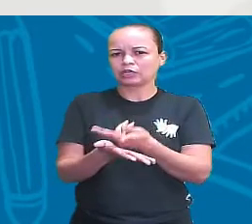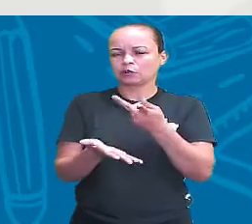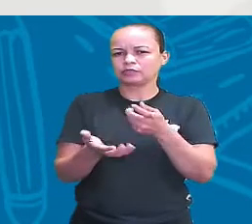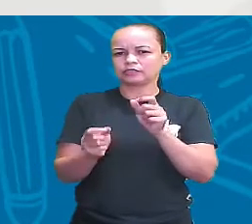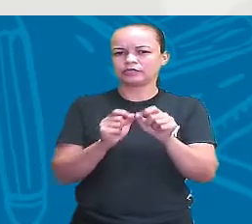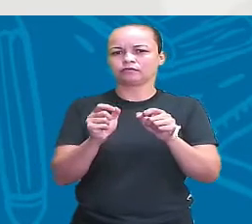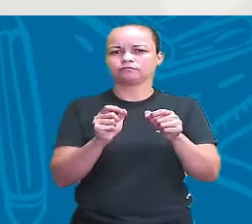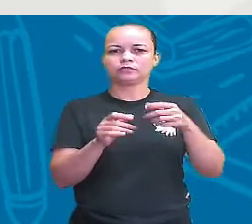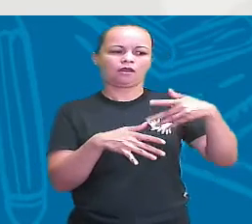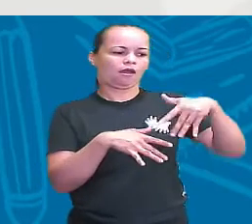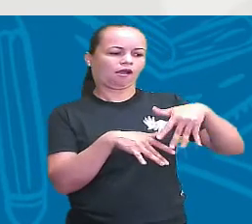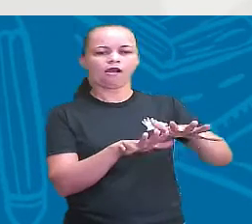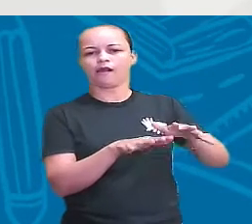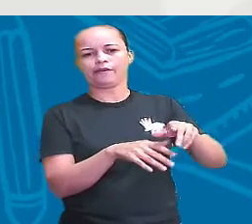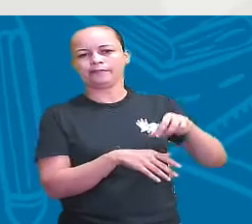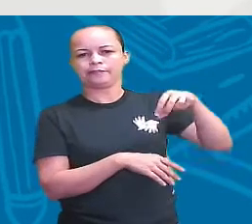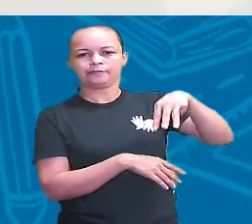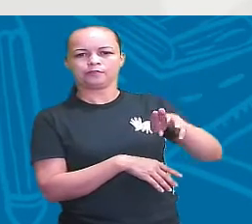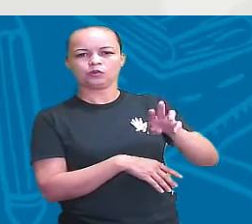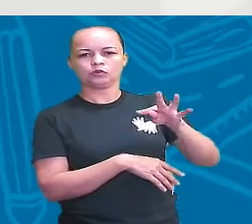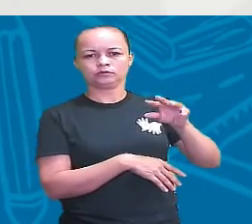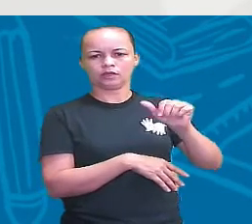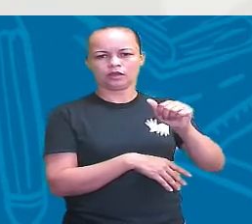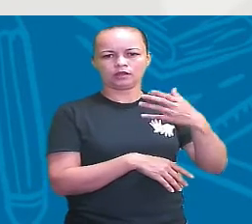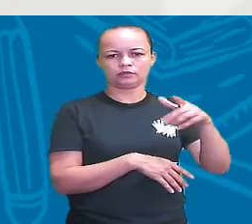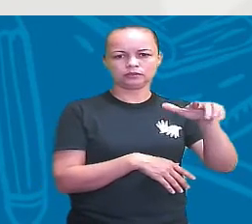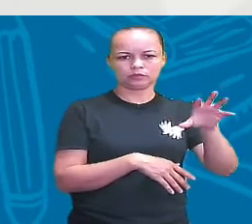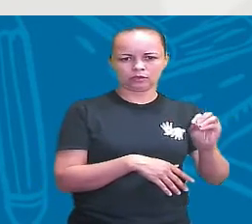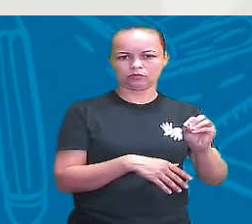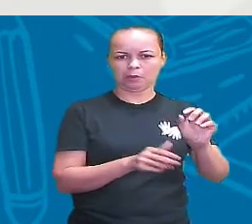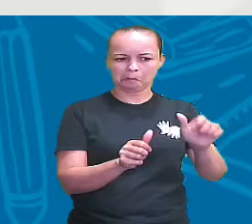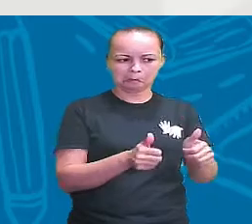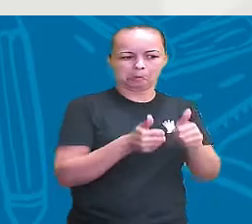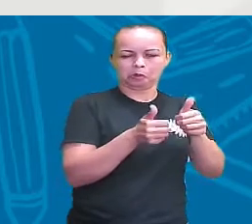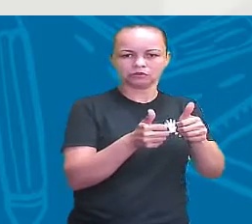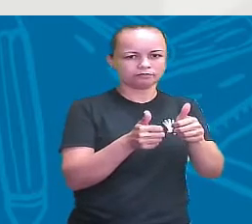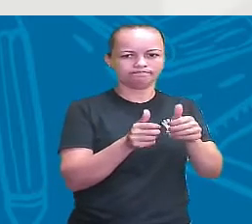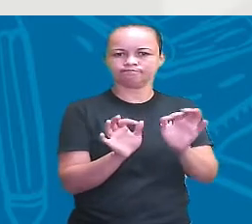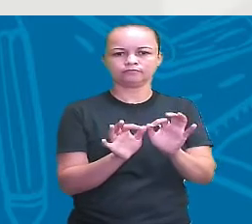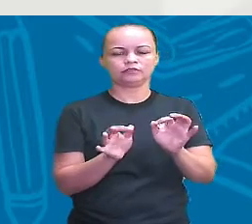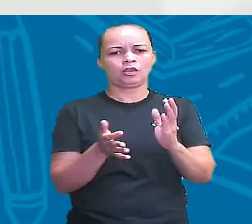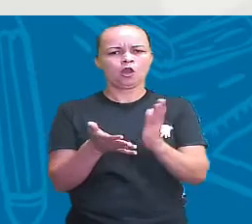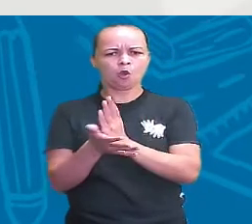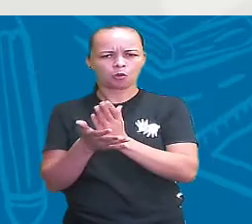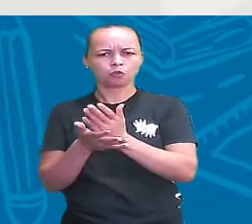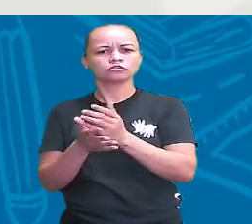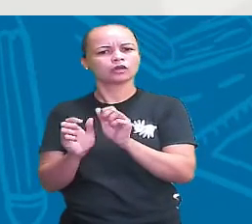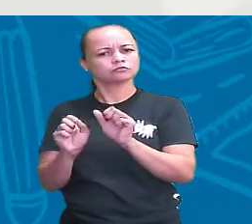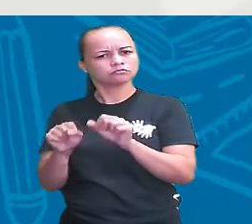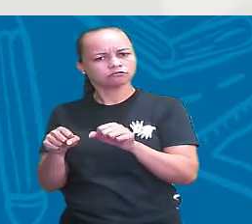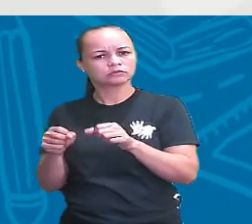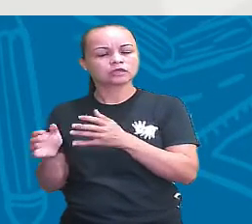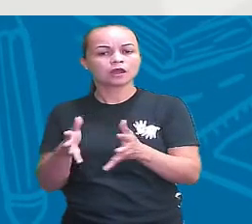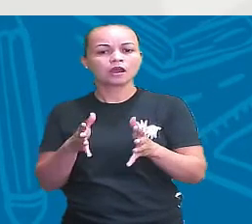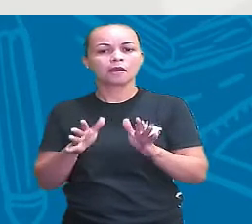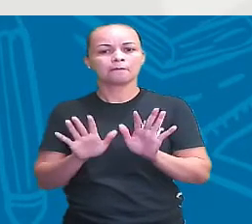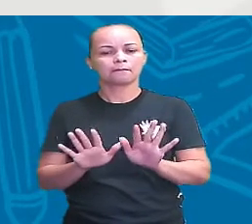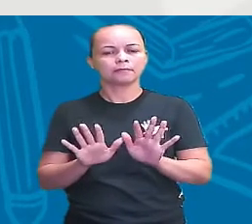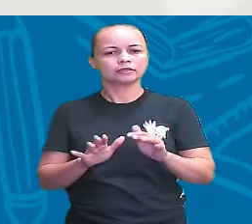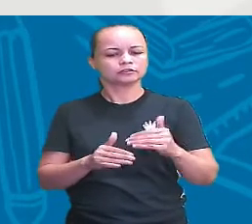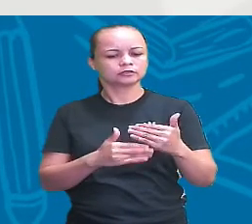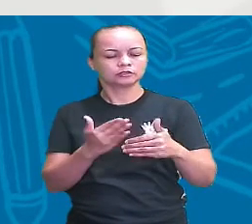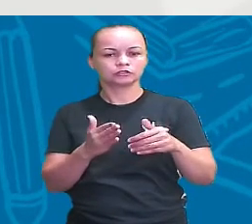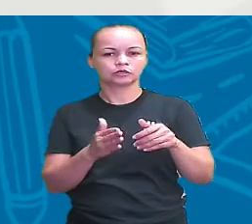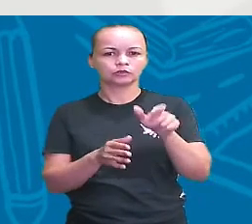fenômeno e diz, ah, mutação. Nem sempre a mutação é algo positivo, mas em alguns casos, sim, que vai promover o quê? Que aquele